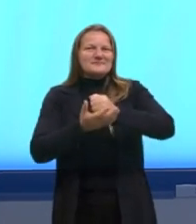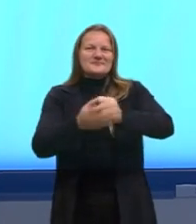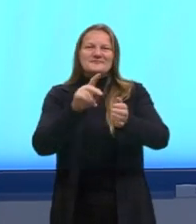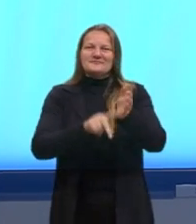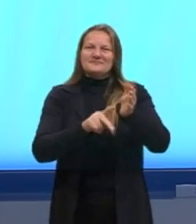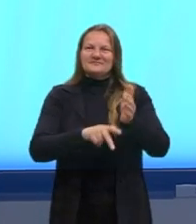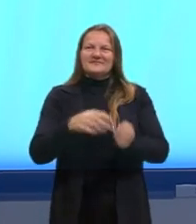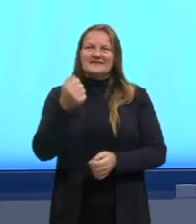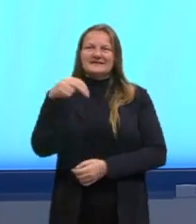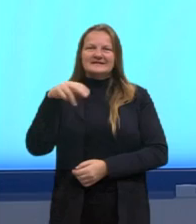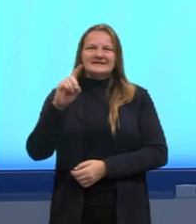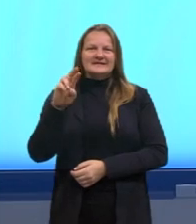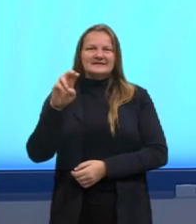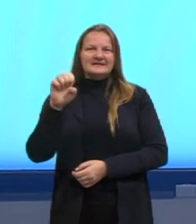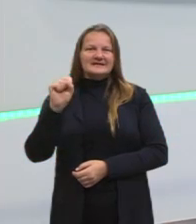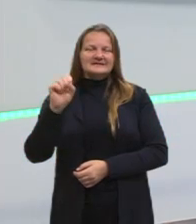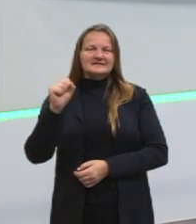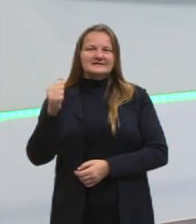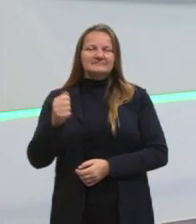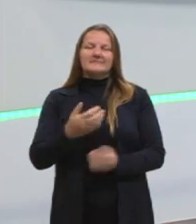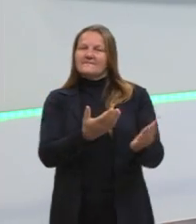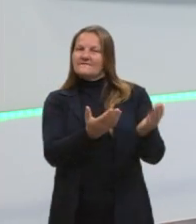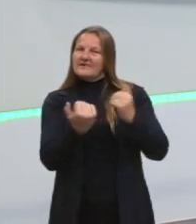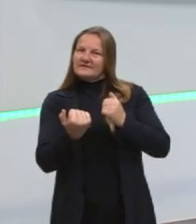as aulas. Vamos lá então, pessoal.